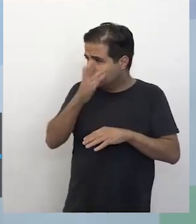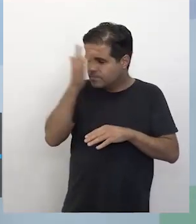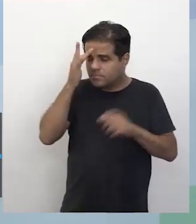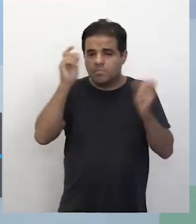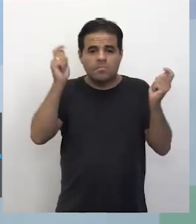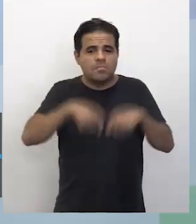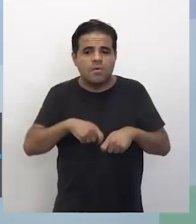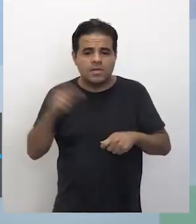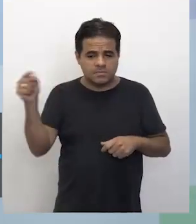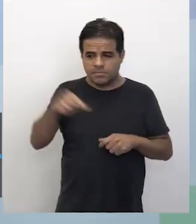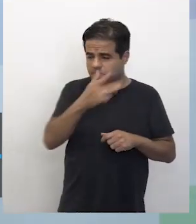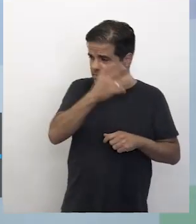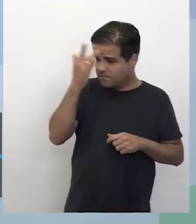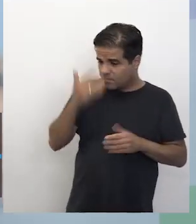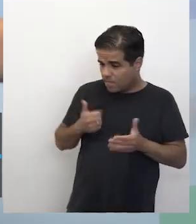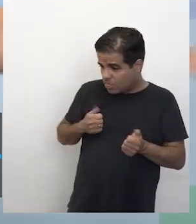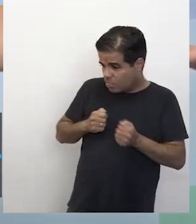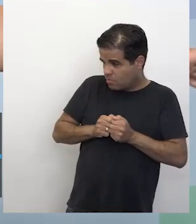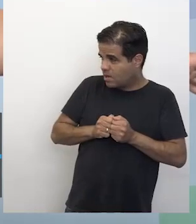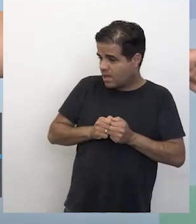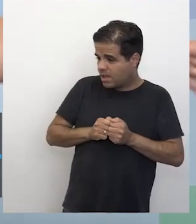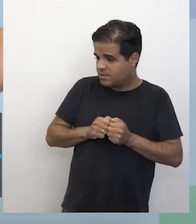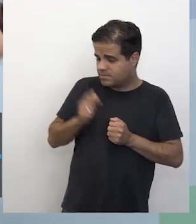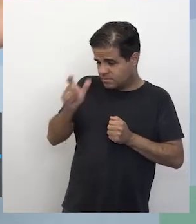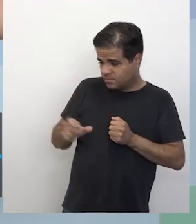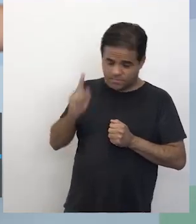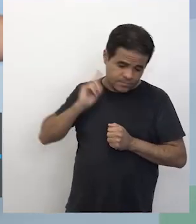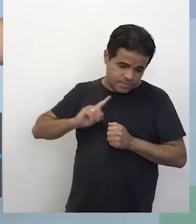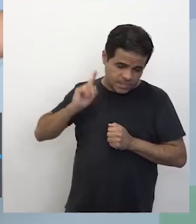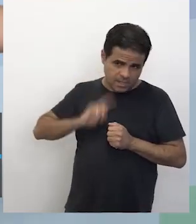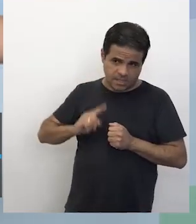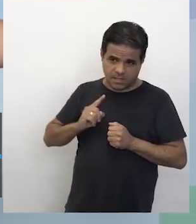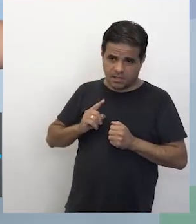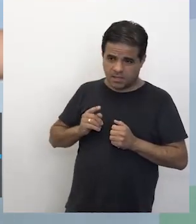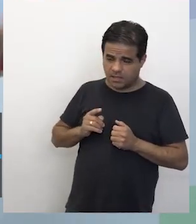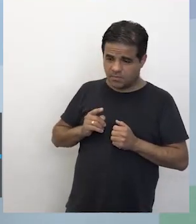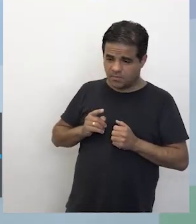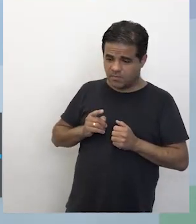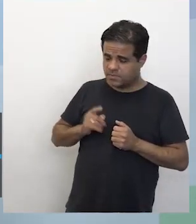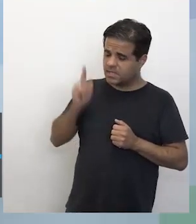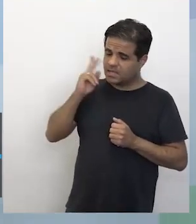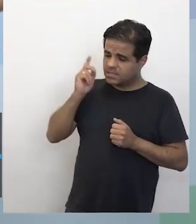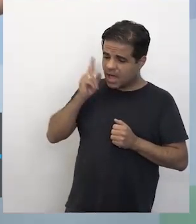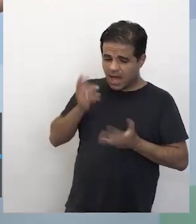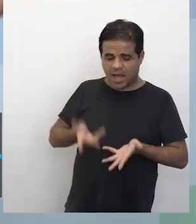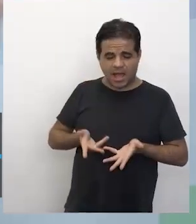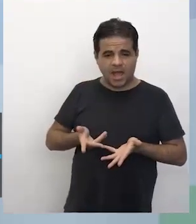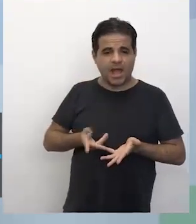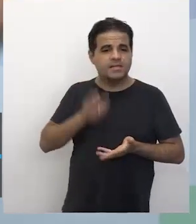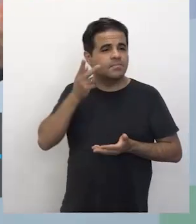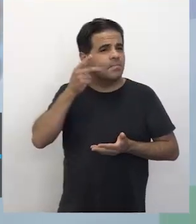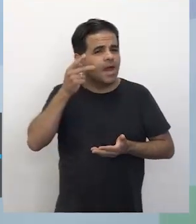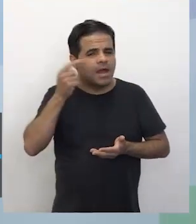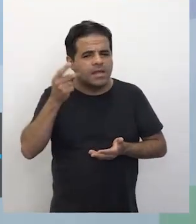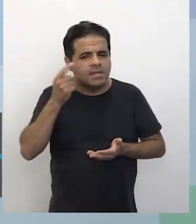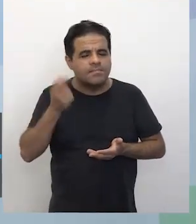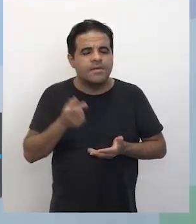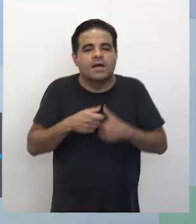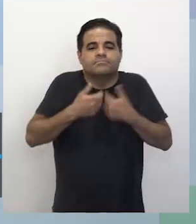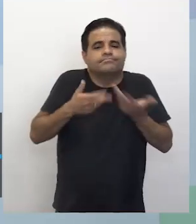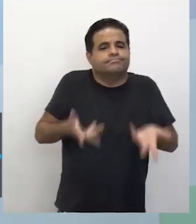o cara que vem aqui do lado, né? Ah, esse aqui é o Mineirinho, esse aqui, ó, Ceará, entendeu? Esse aqui é o Paraíba e tal.